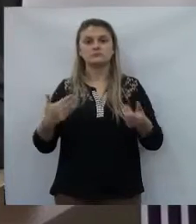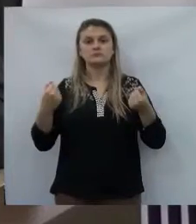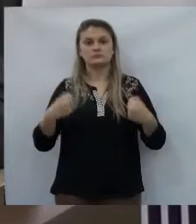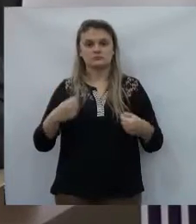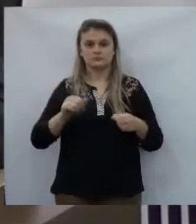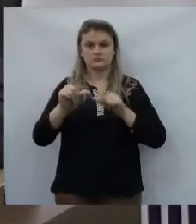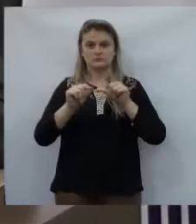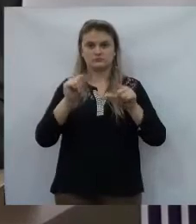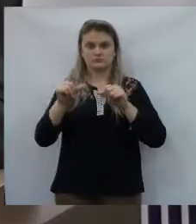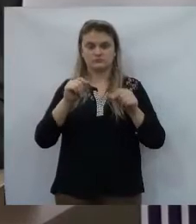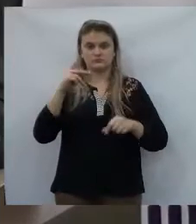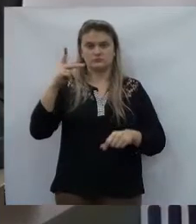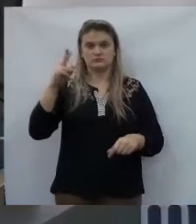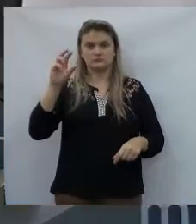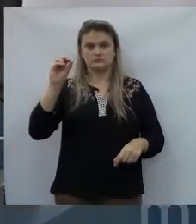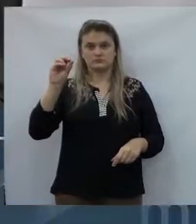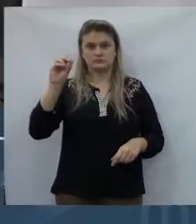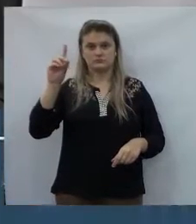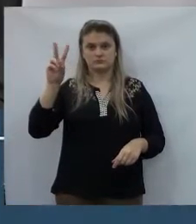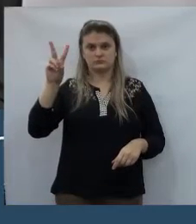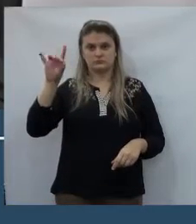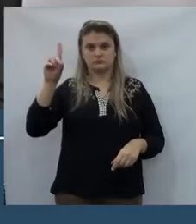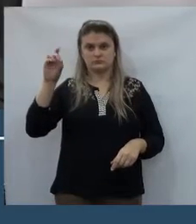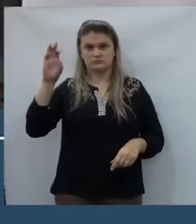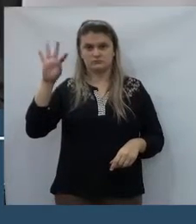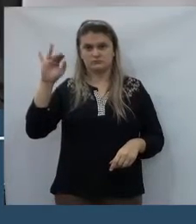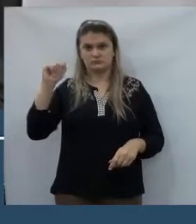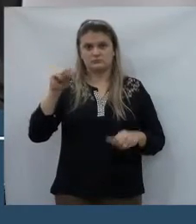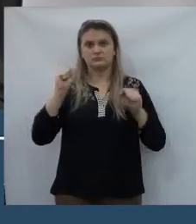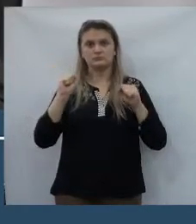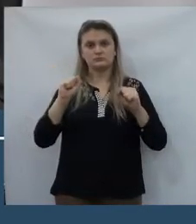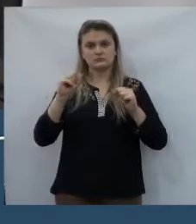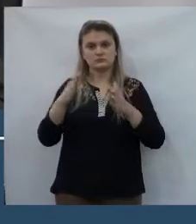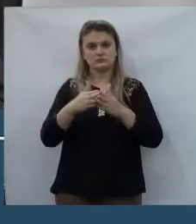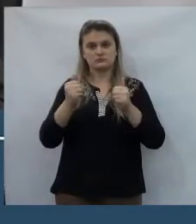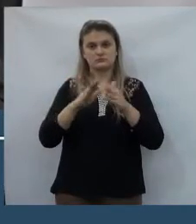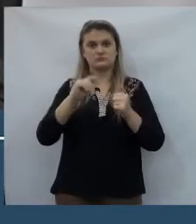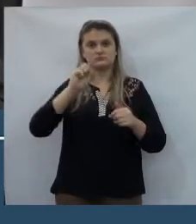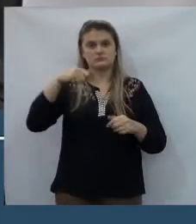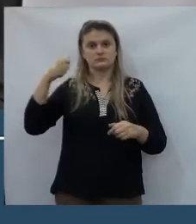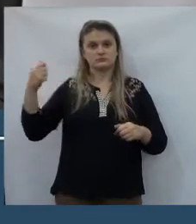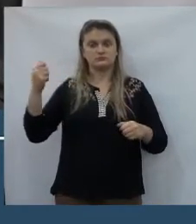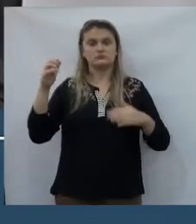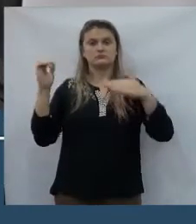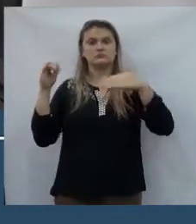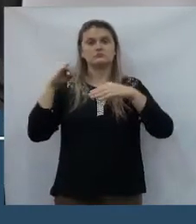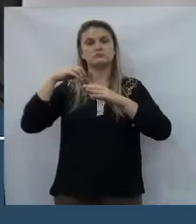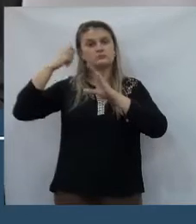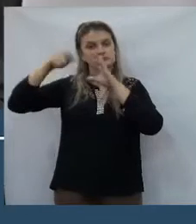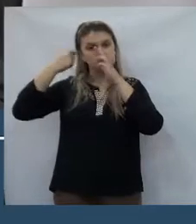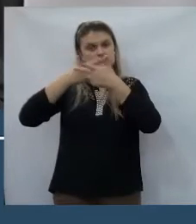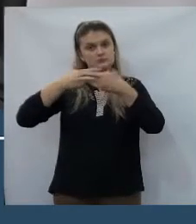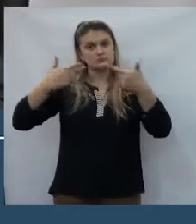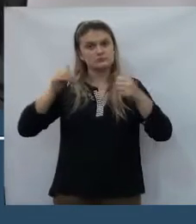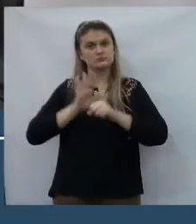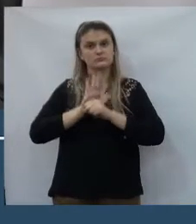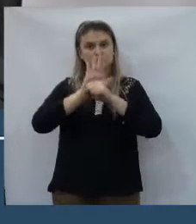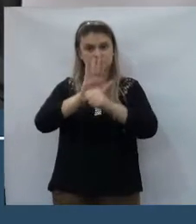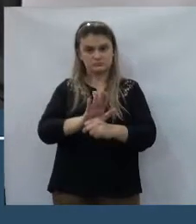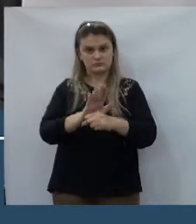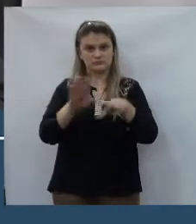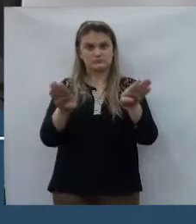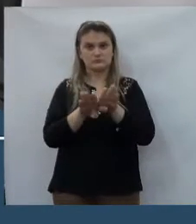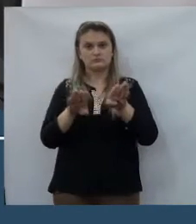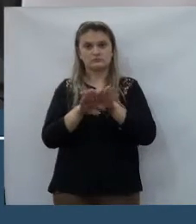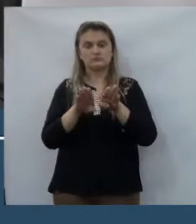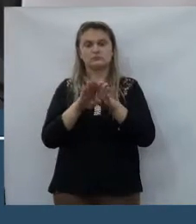devemos tomar essas providências e pedir à assessoria de imprensa da Câmara que nos ajude, através